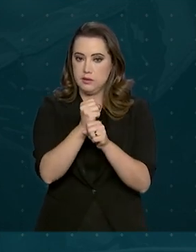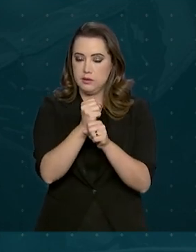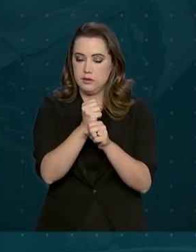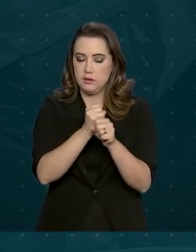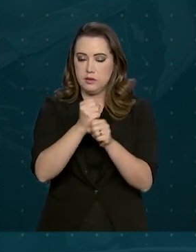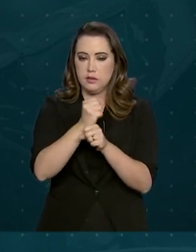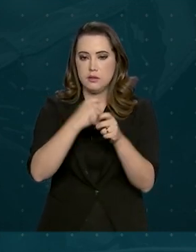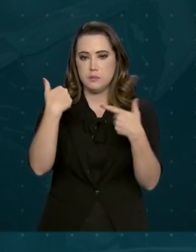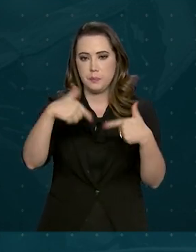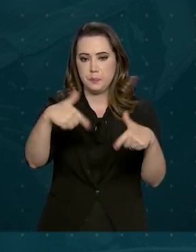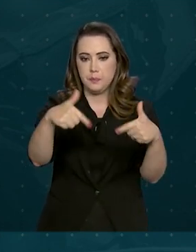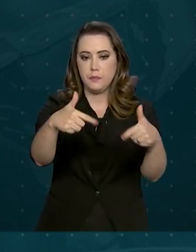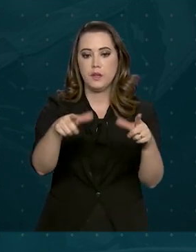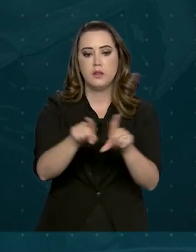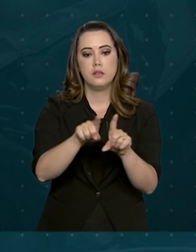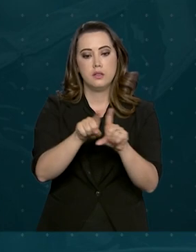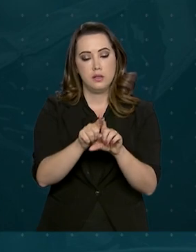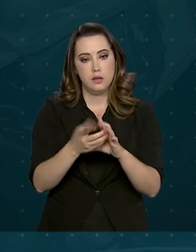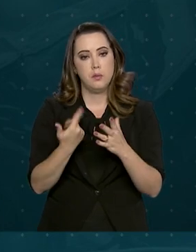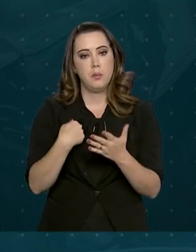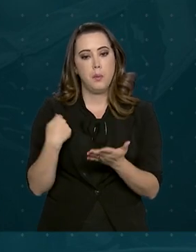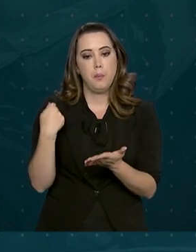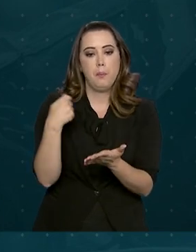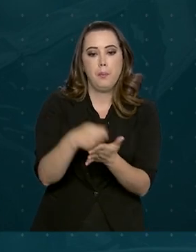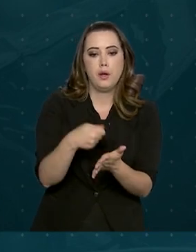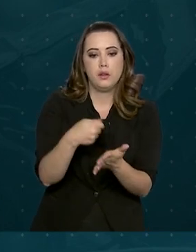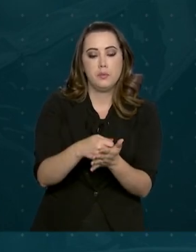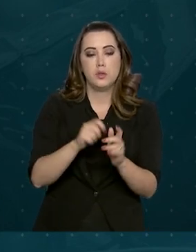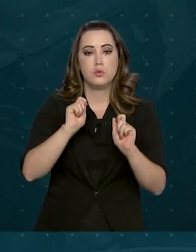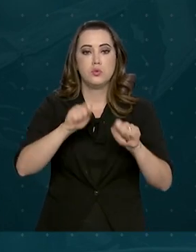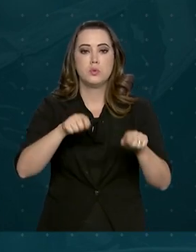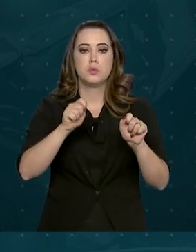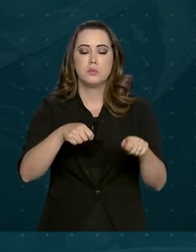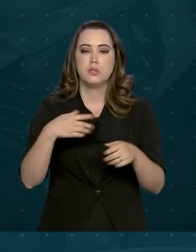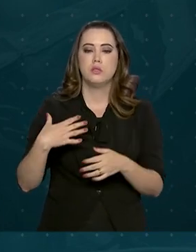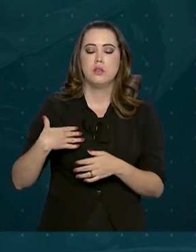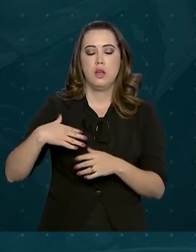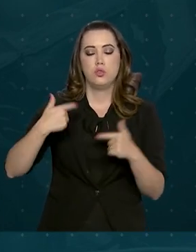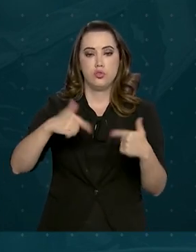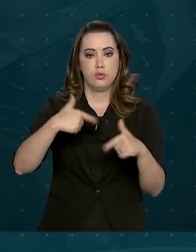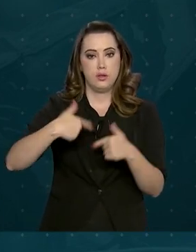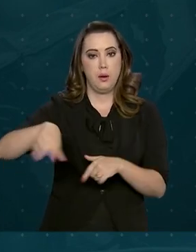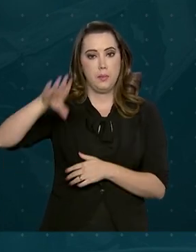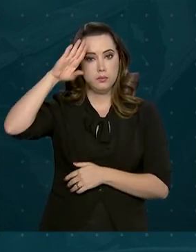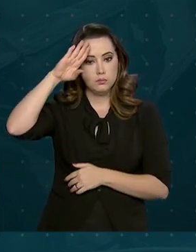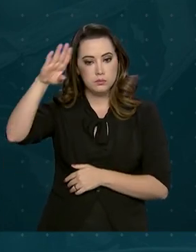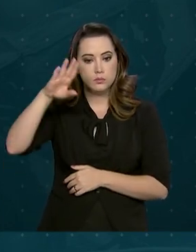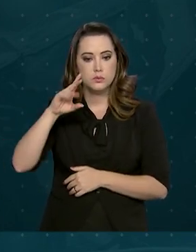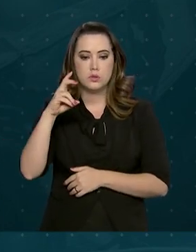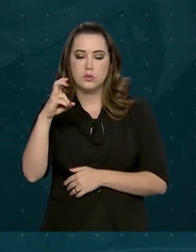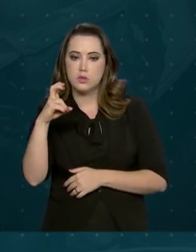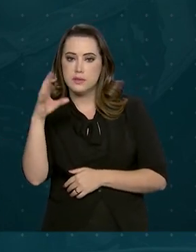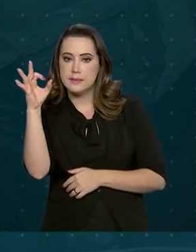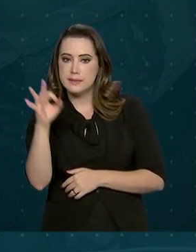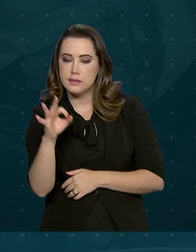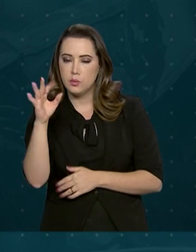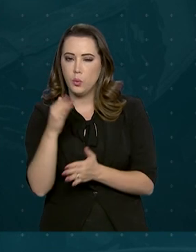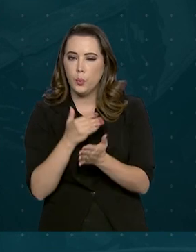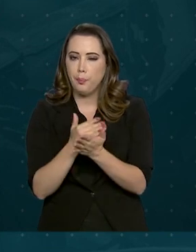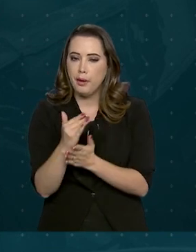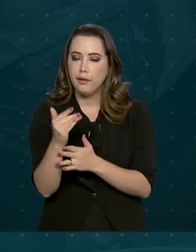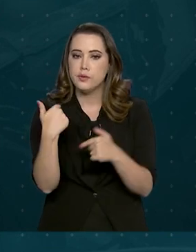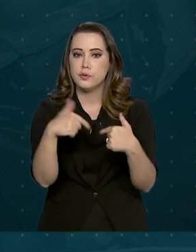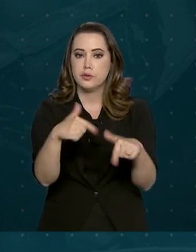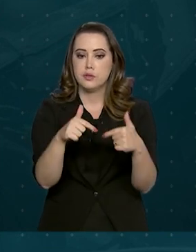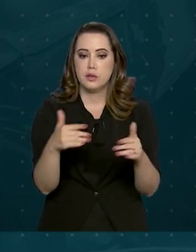projeto também cria o adicional de compensação de disponibilidade militar, que varia de 5% para militares em início de